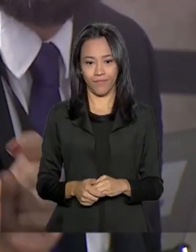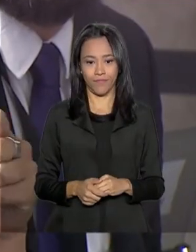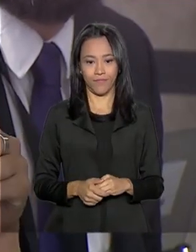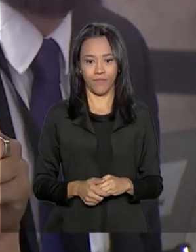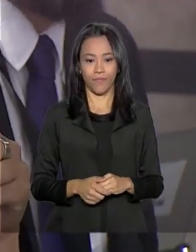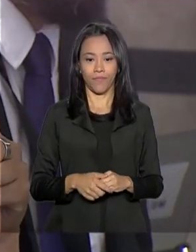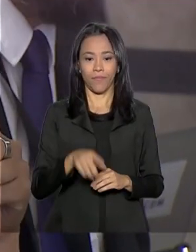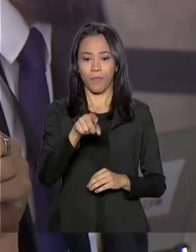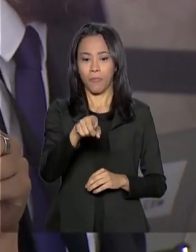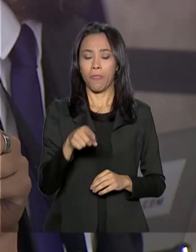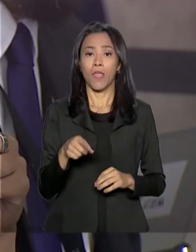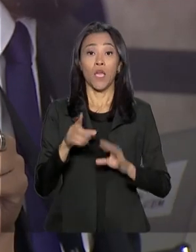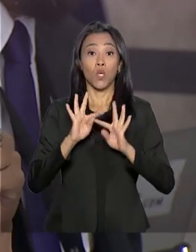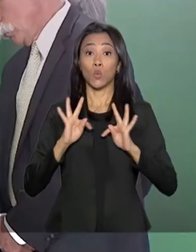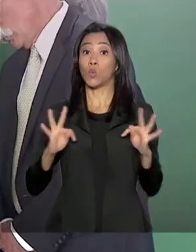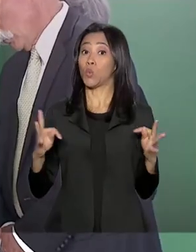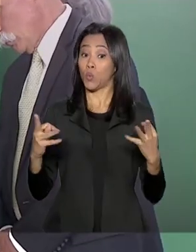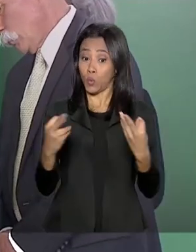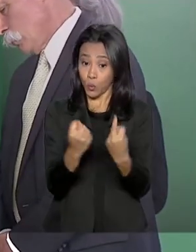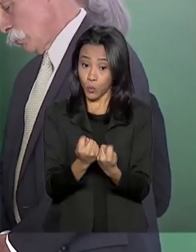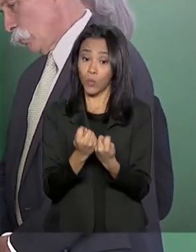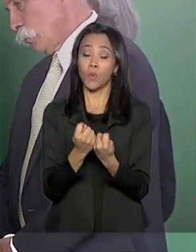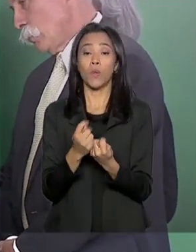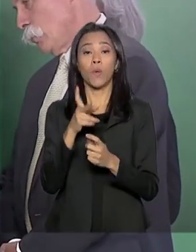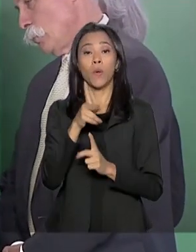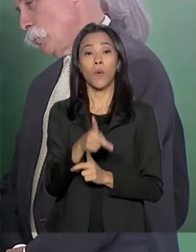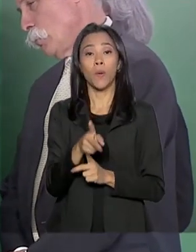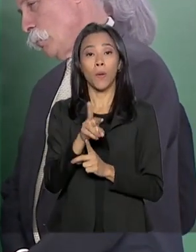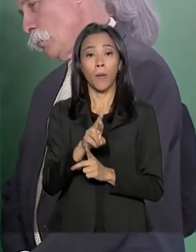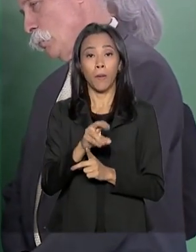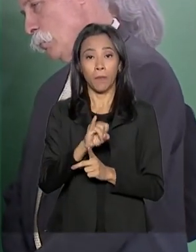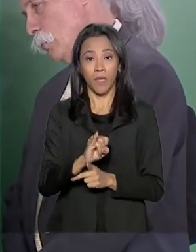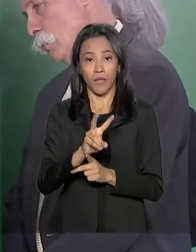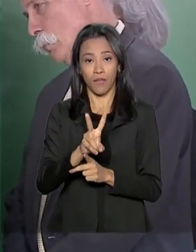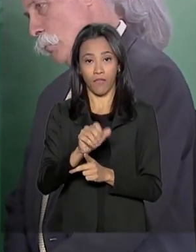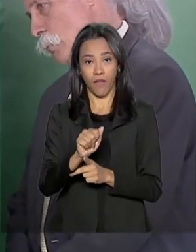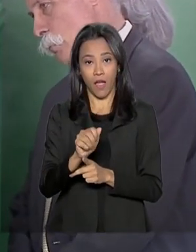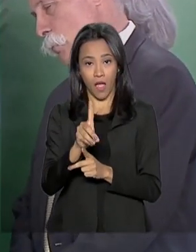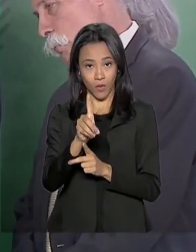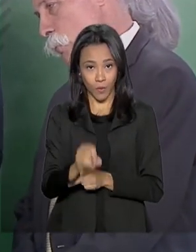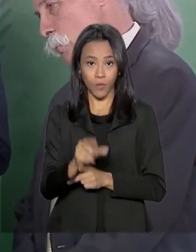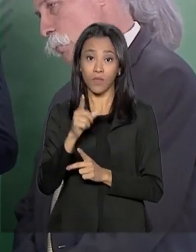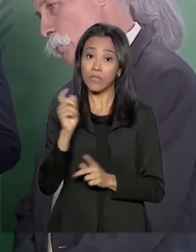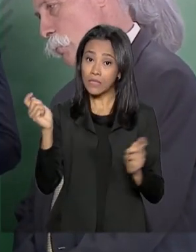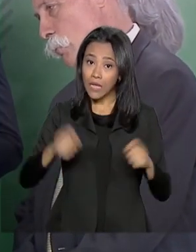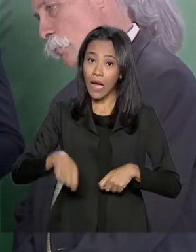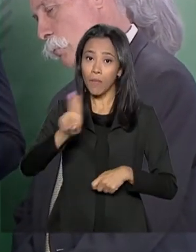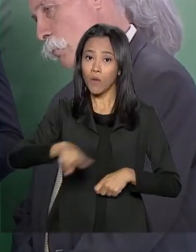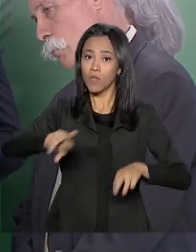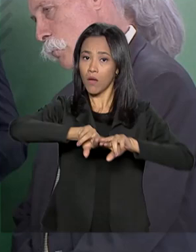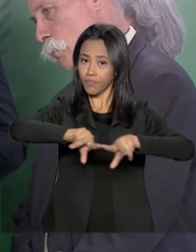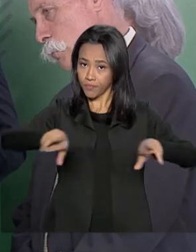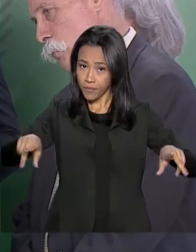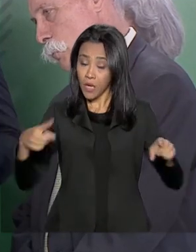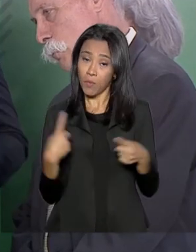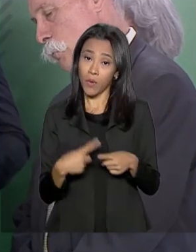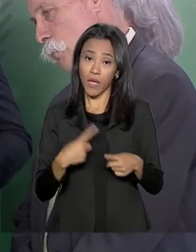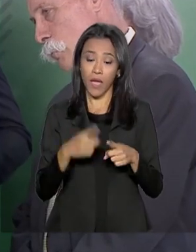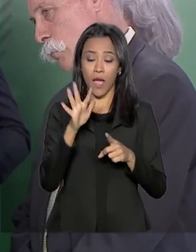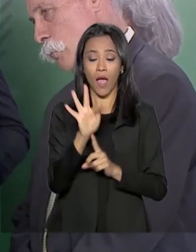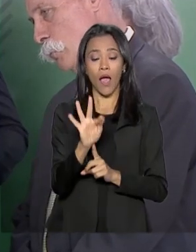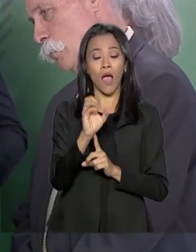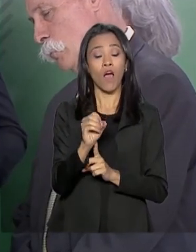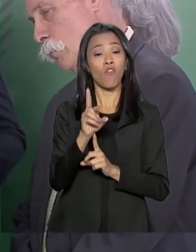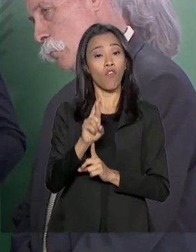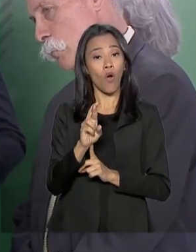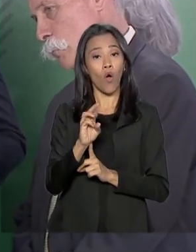Tudo privado é uma pista multiuso. Se for fazê-la apenas para a Fórmula 1, ela é deficitária. Então, multiuso,